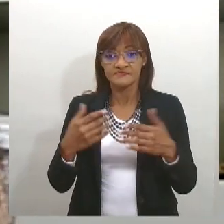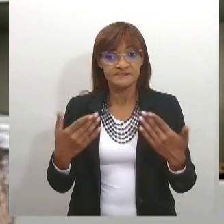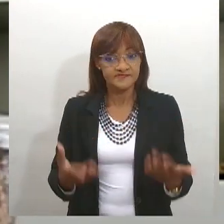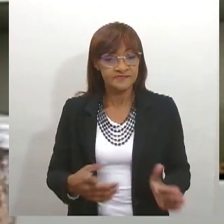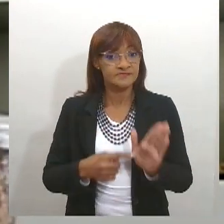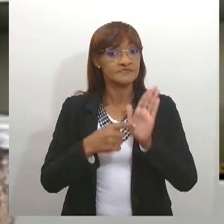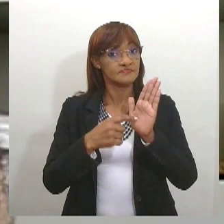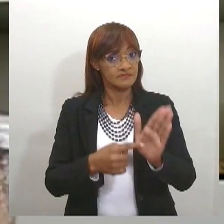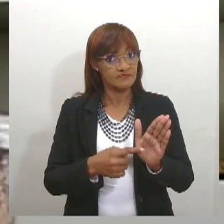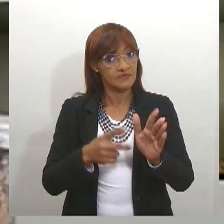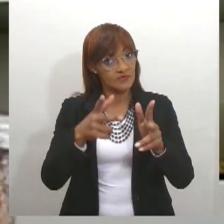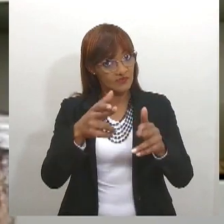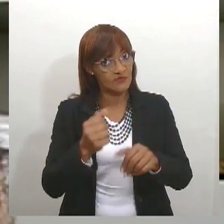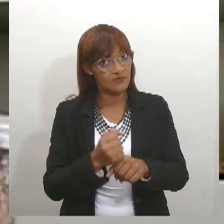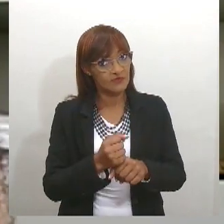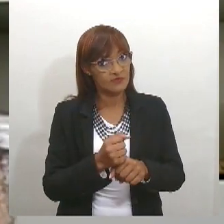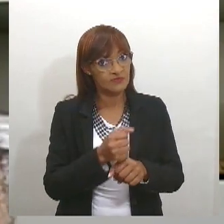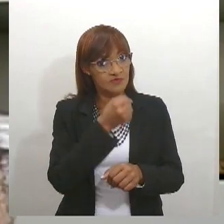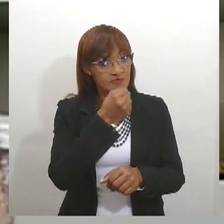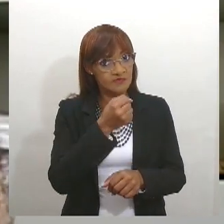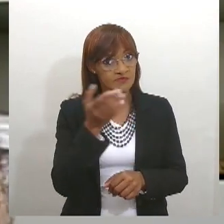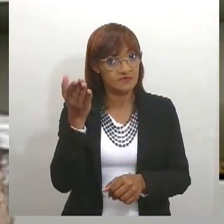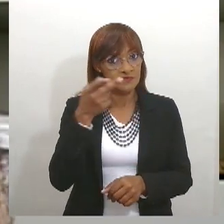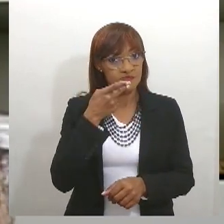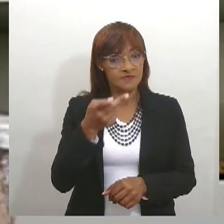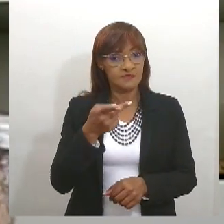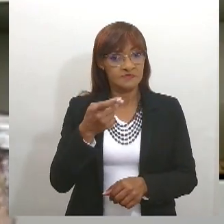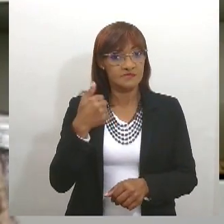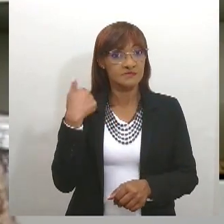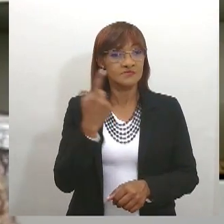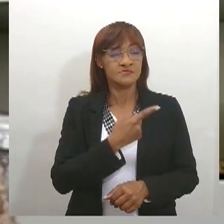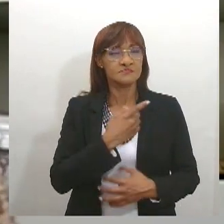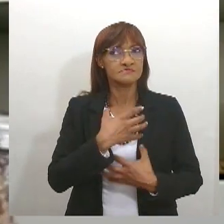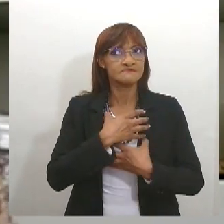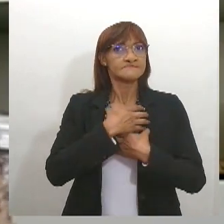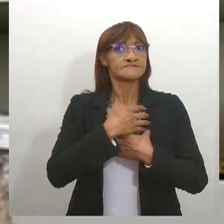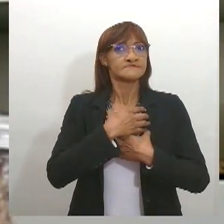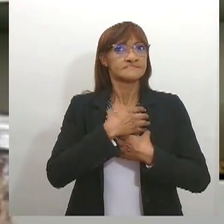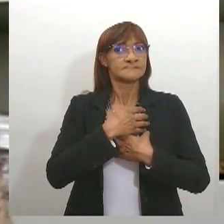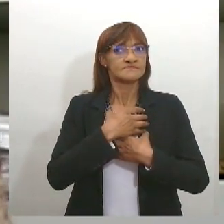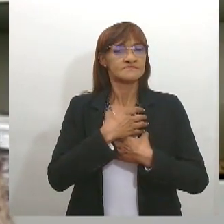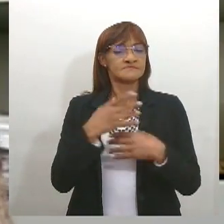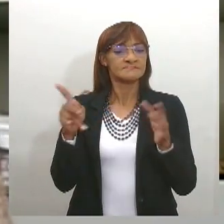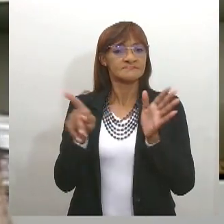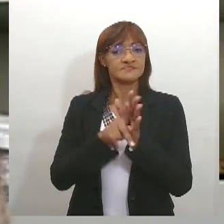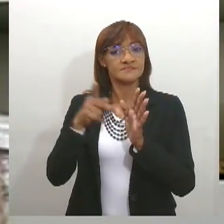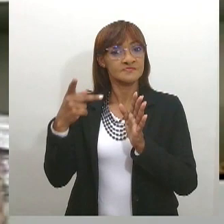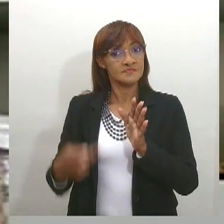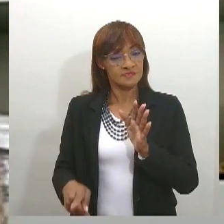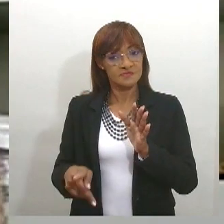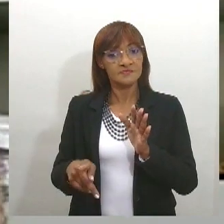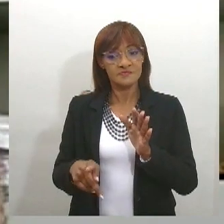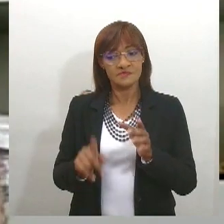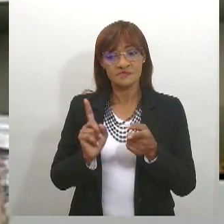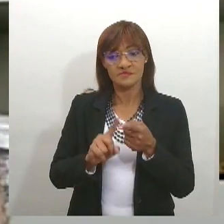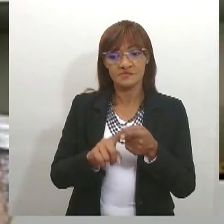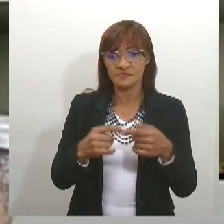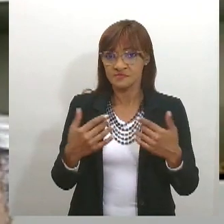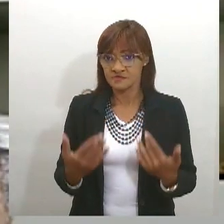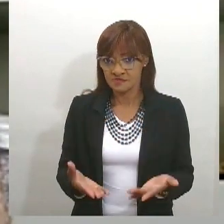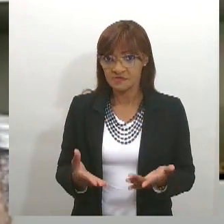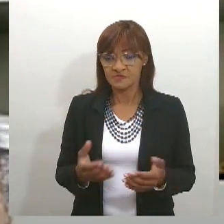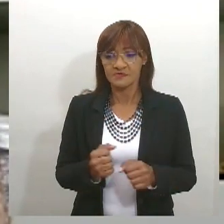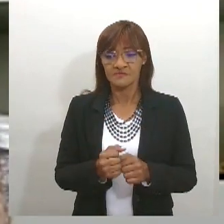Despertarmos em nós esse sentimento de pertença que está dentro desse bojo, dessa igipanidade que a gente discutiu recentemente.